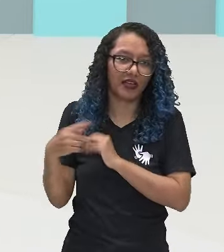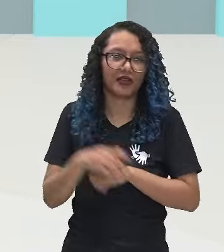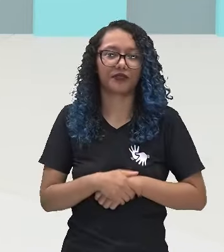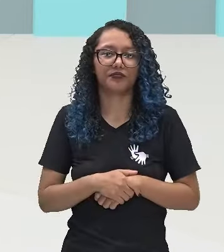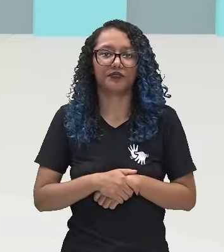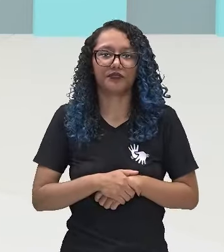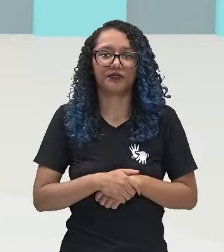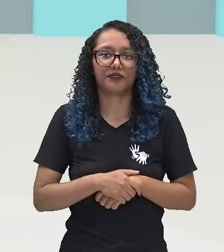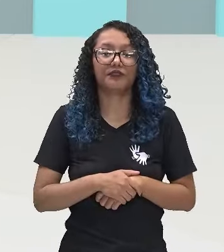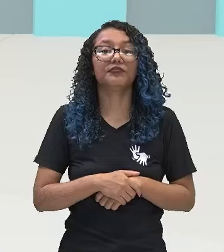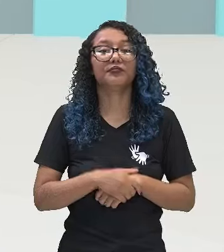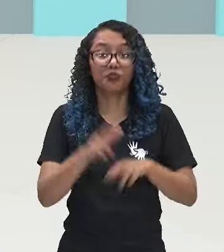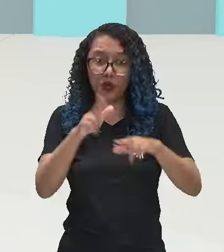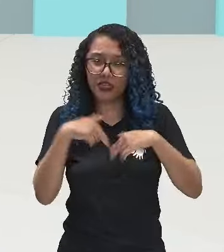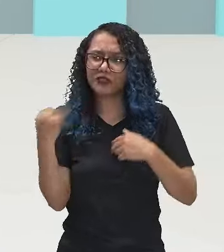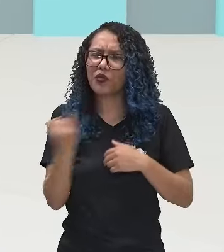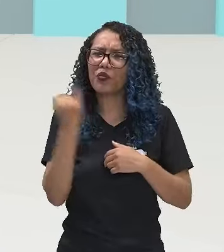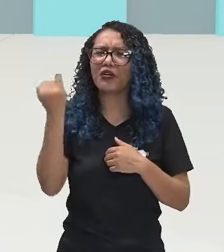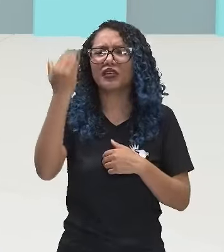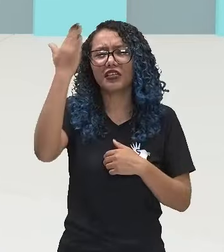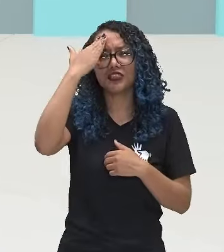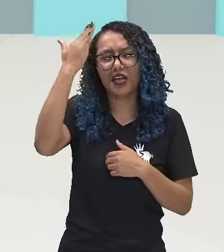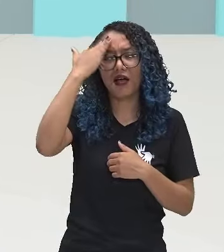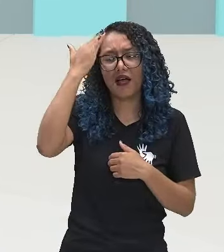a de outros grupos culturais também.